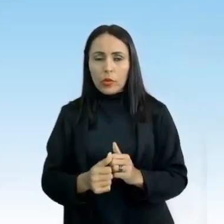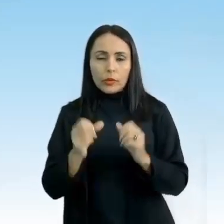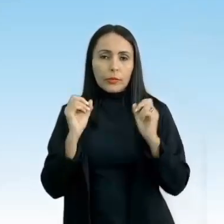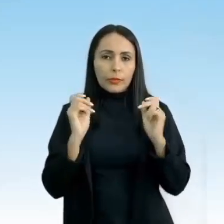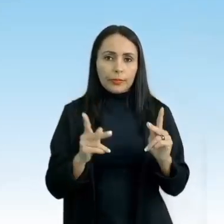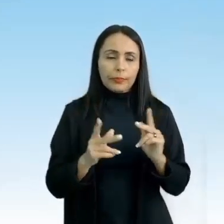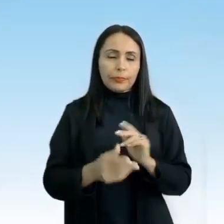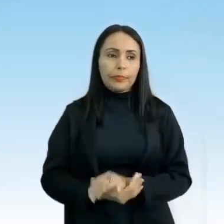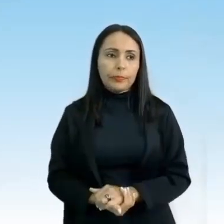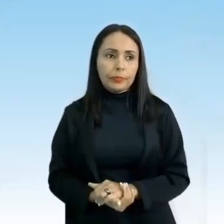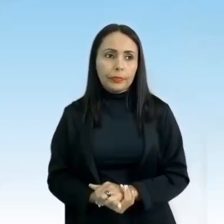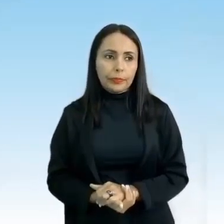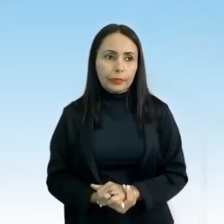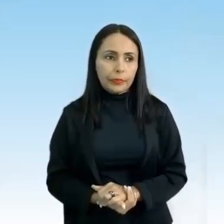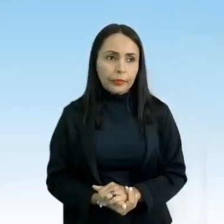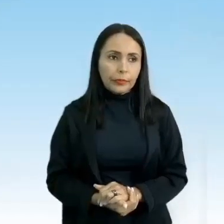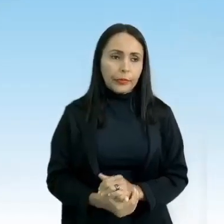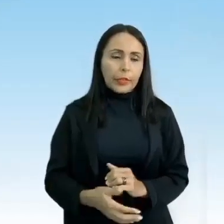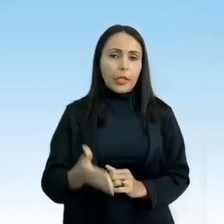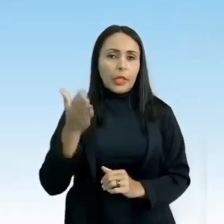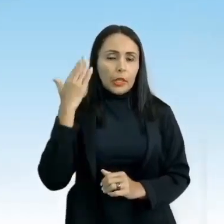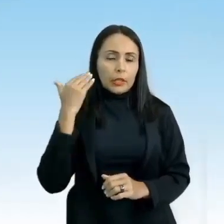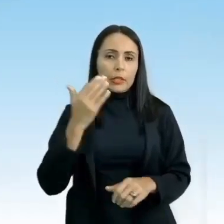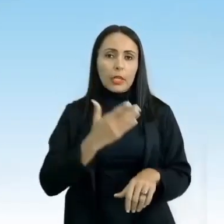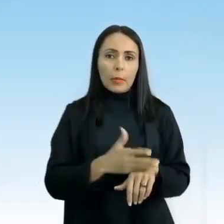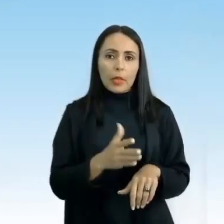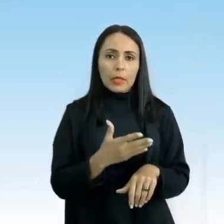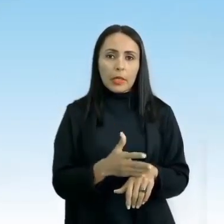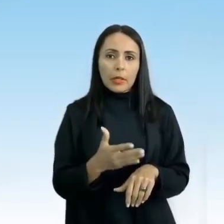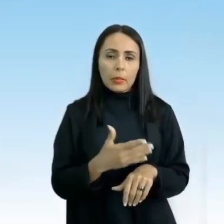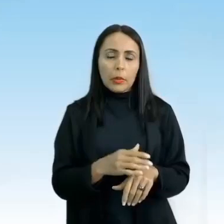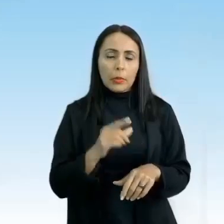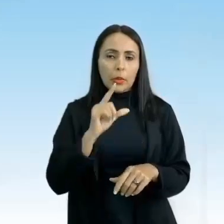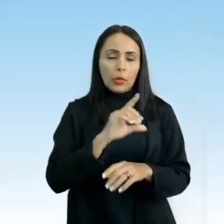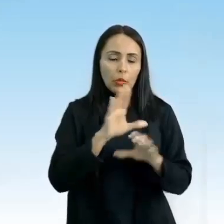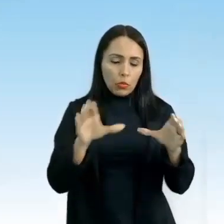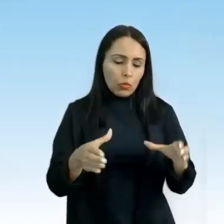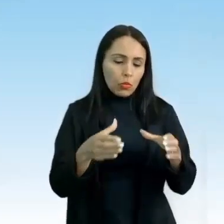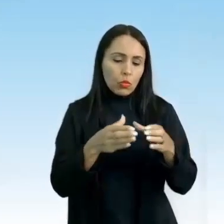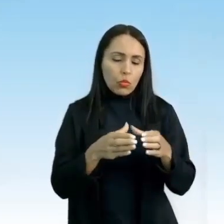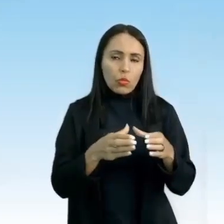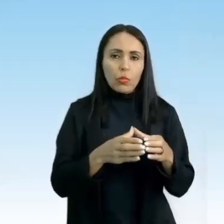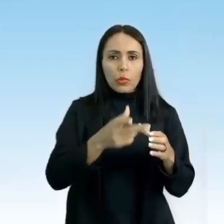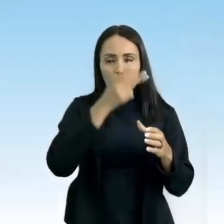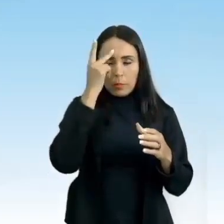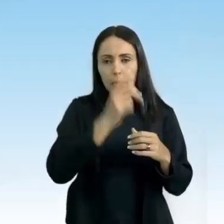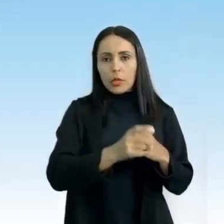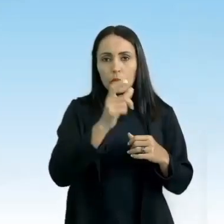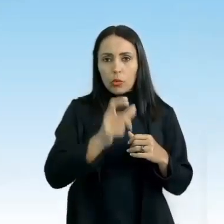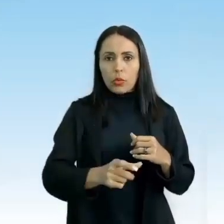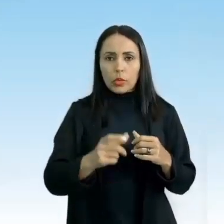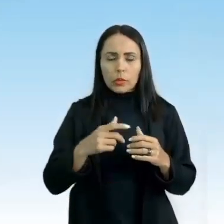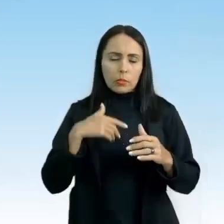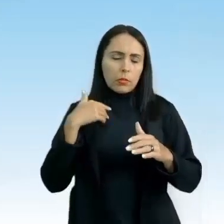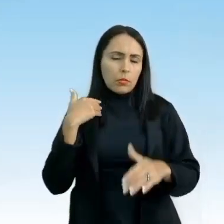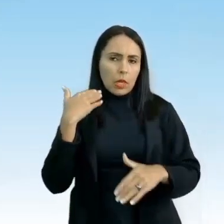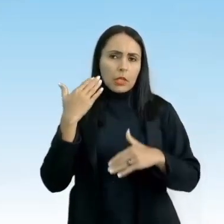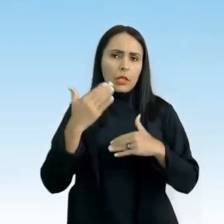ok? Antes era um esporte praticado por um pequeno grupo de pessoas e passaram a se tornar